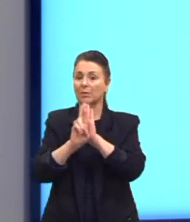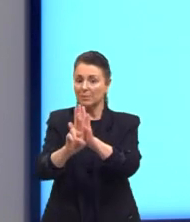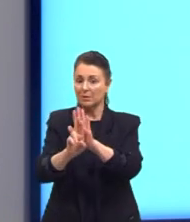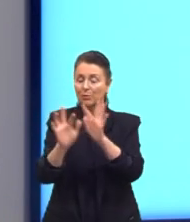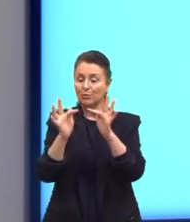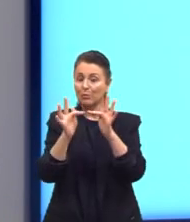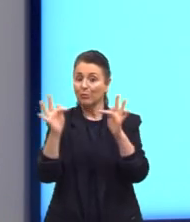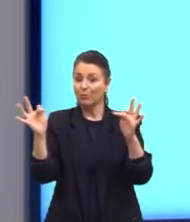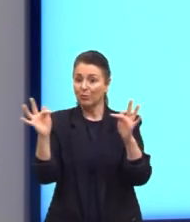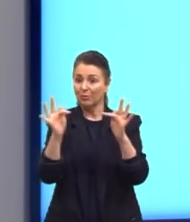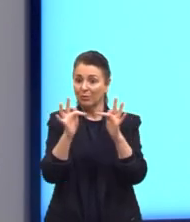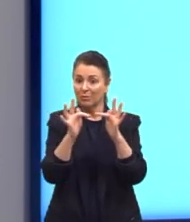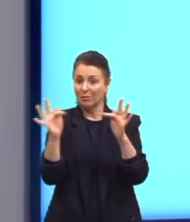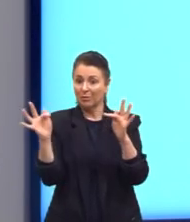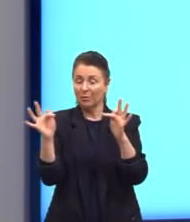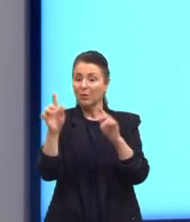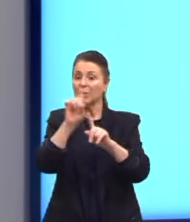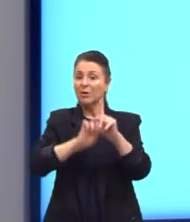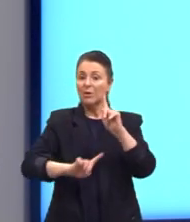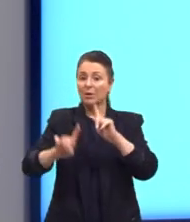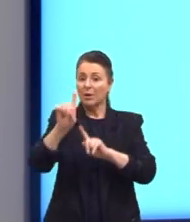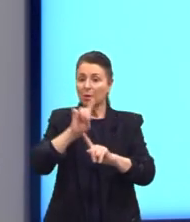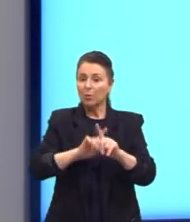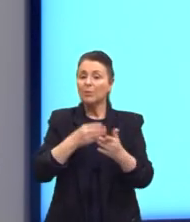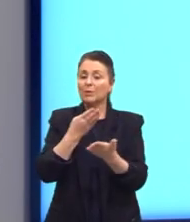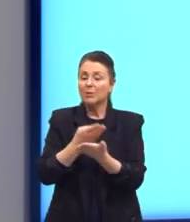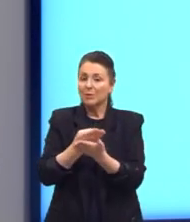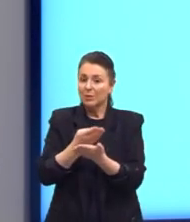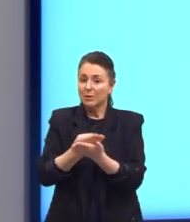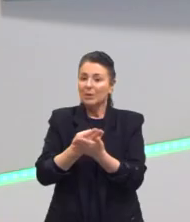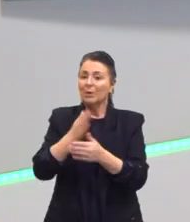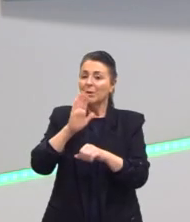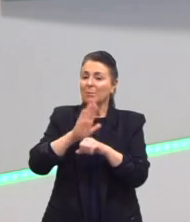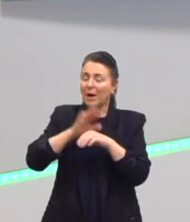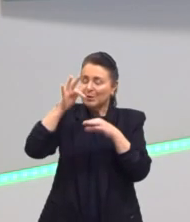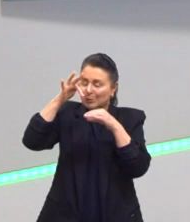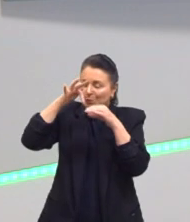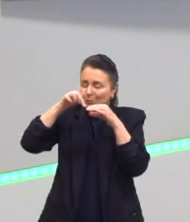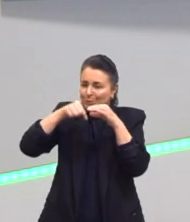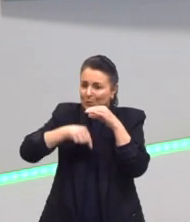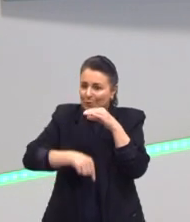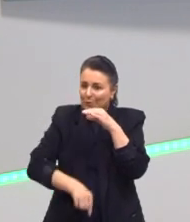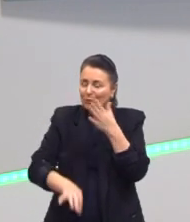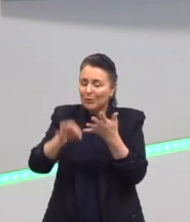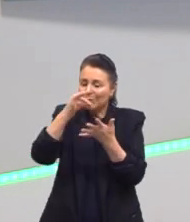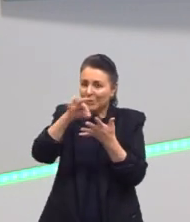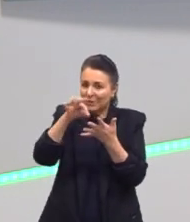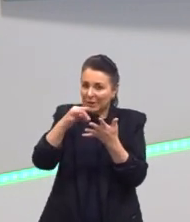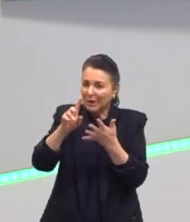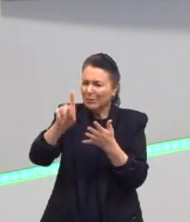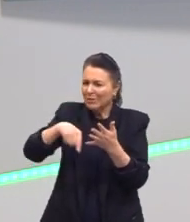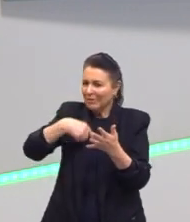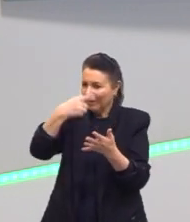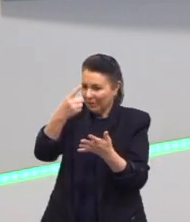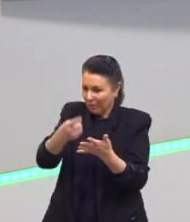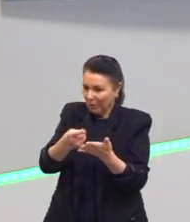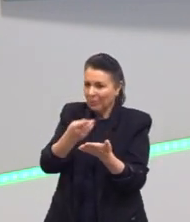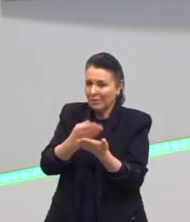funções, e algumas delas nós vamos estudar um pouco mais detalhadamente nas próximas aulas, tá?